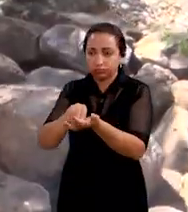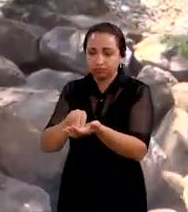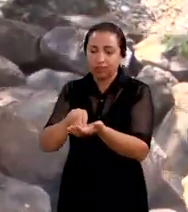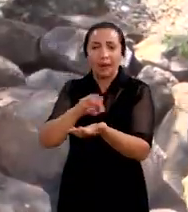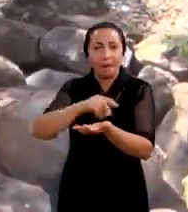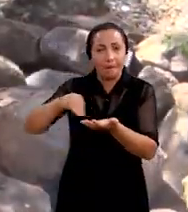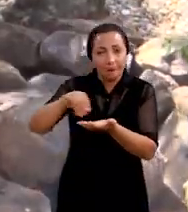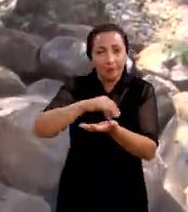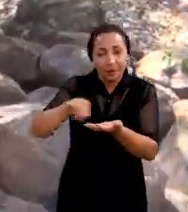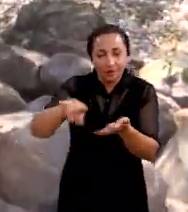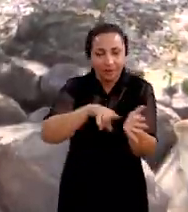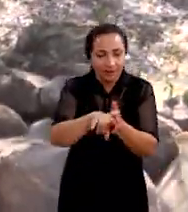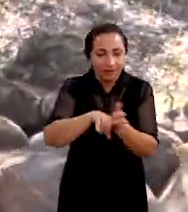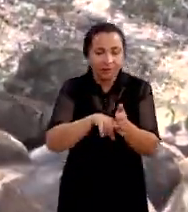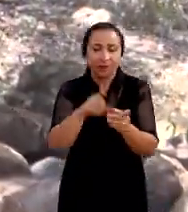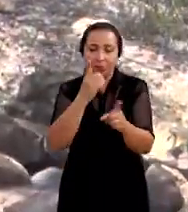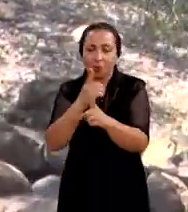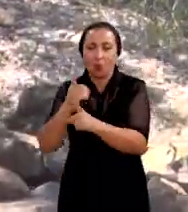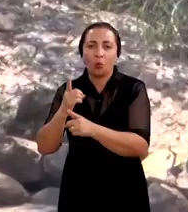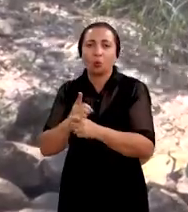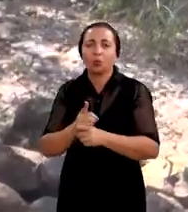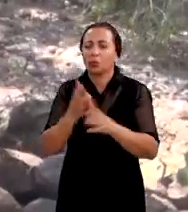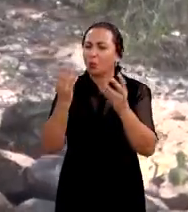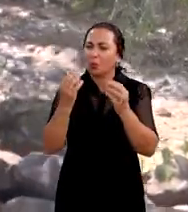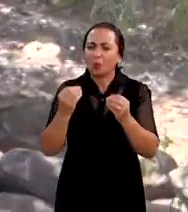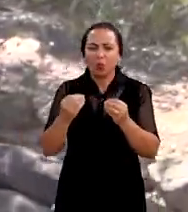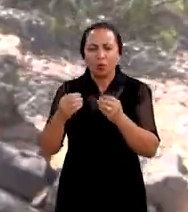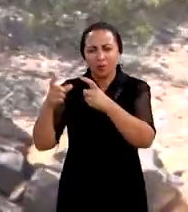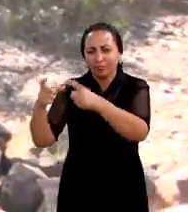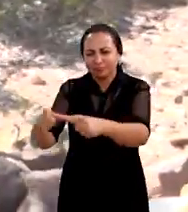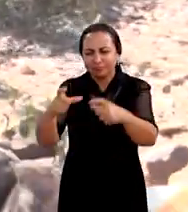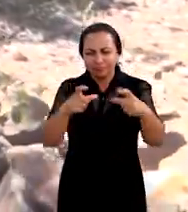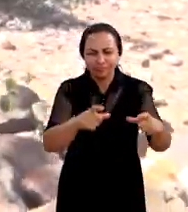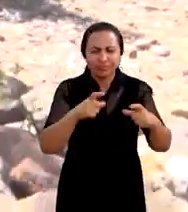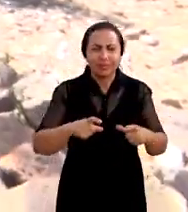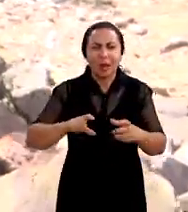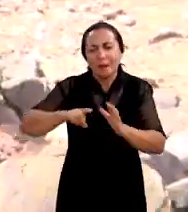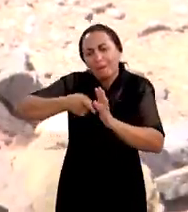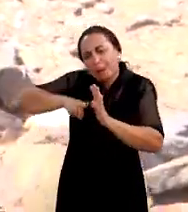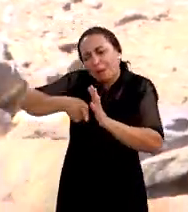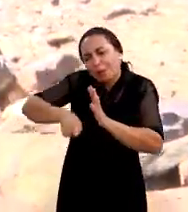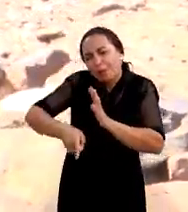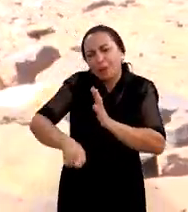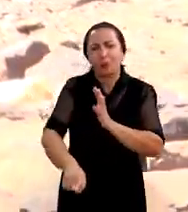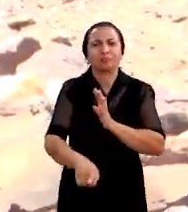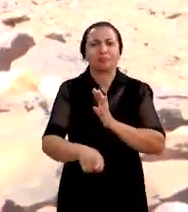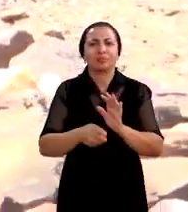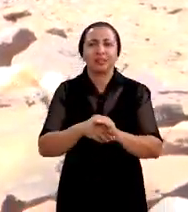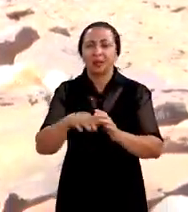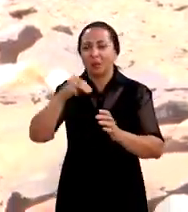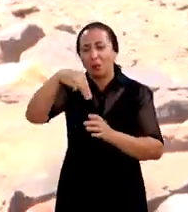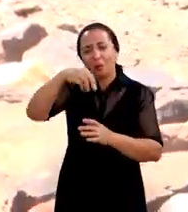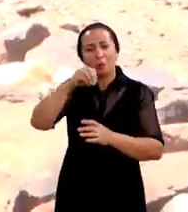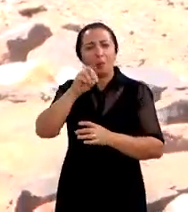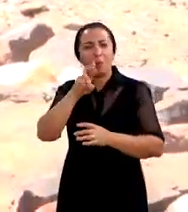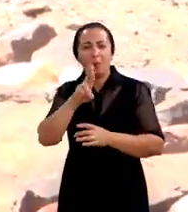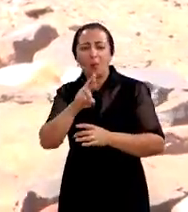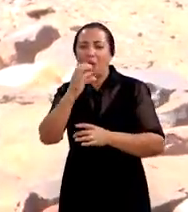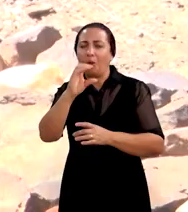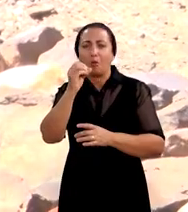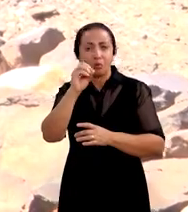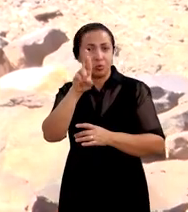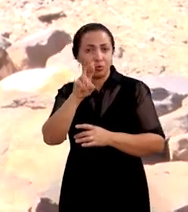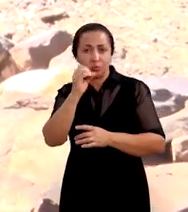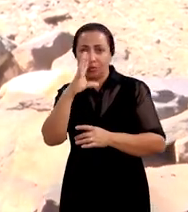solos que nós fizemos na área, encontramos muitos focos de erosão. Erosões avançadas, muitas vossorocas e